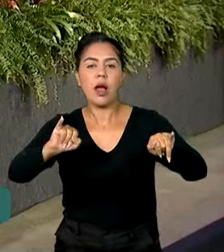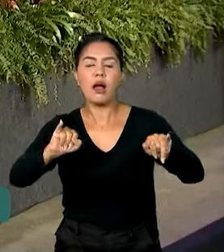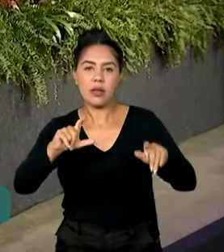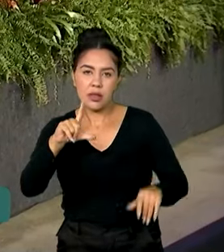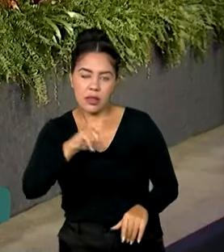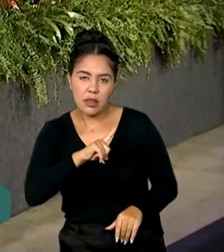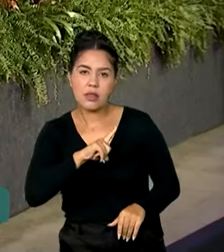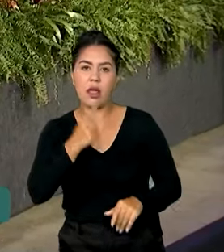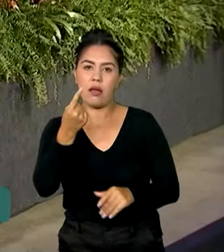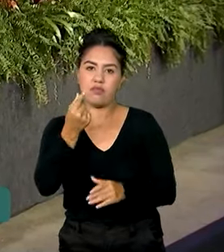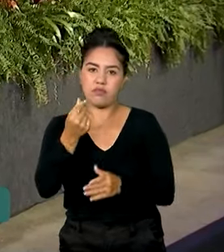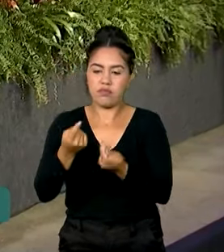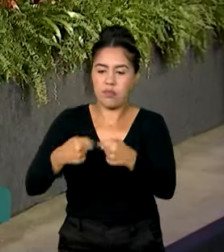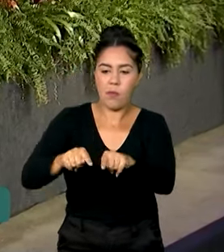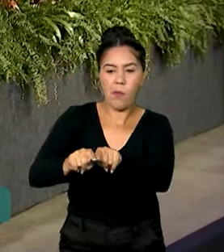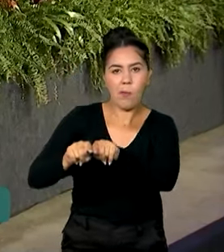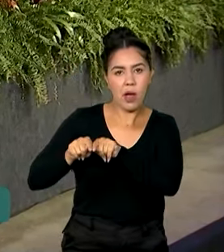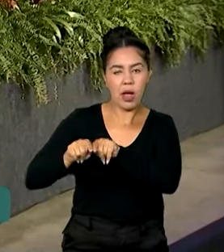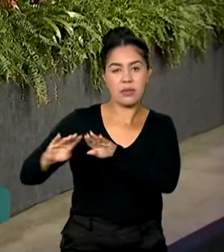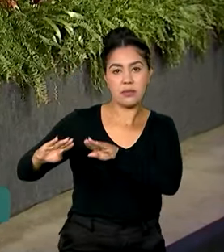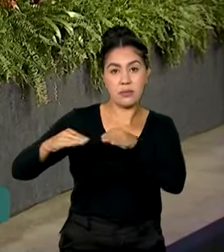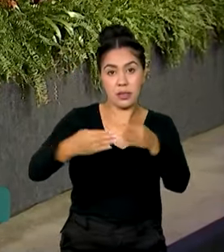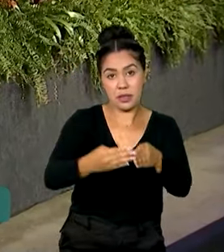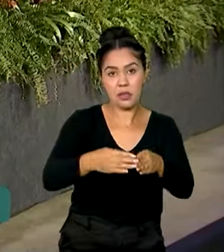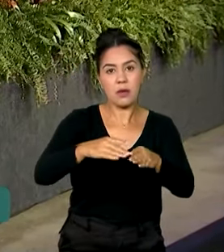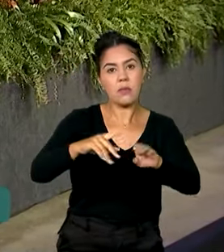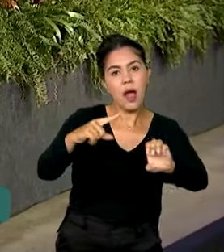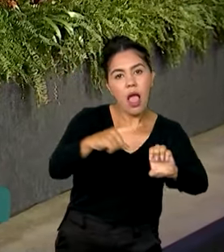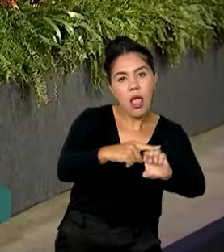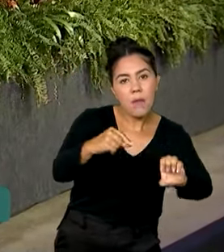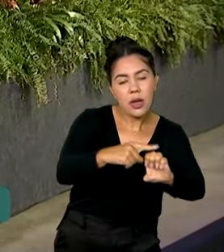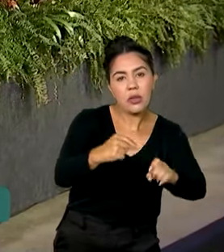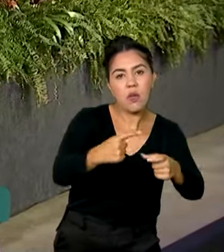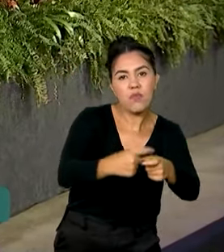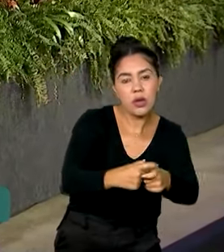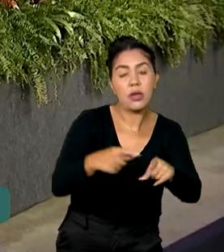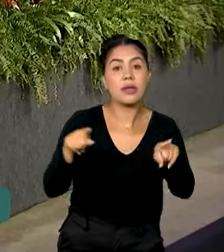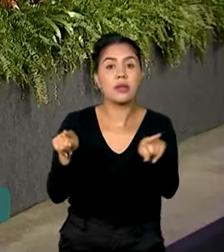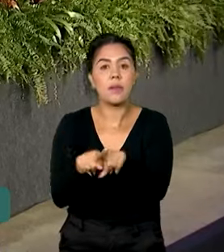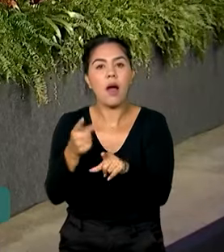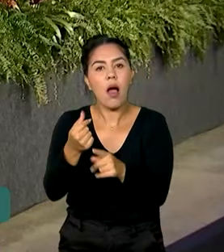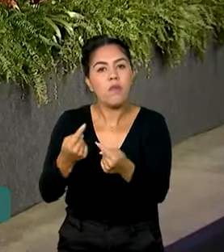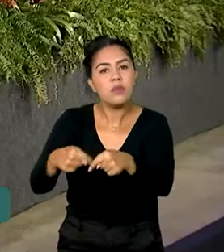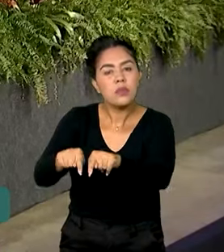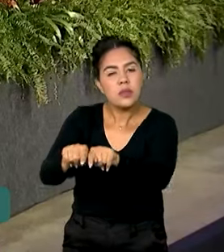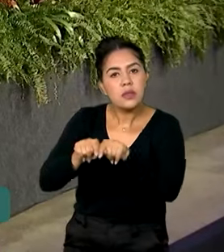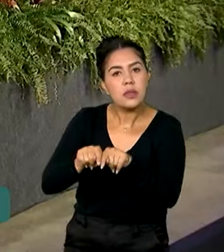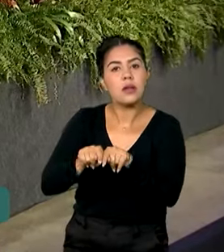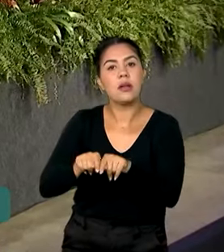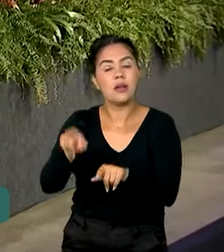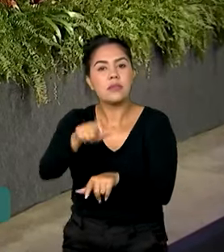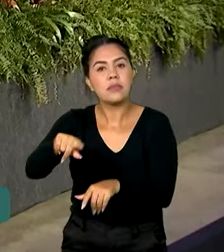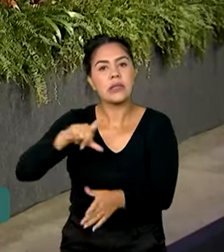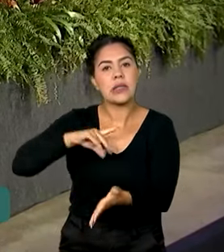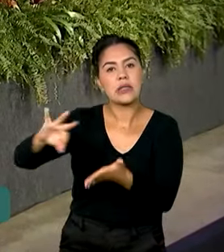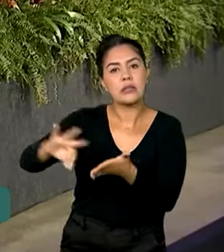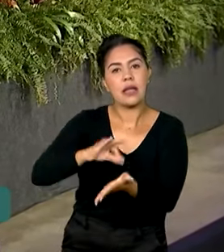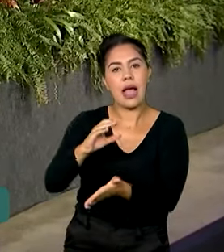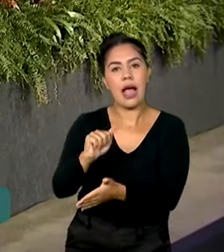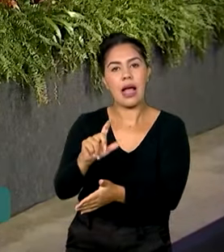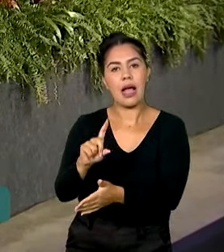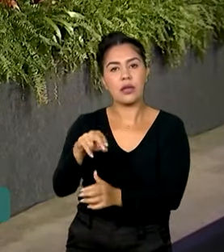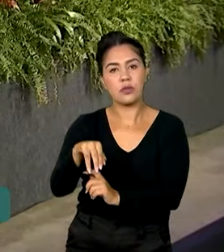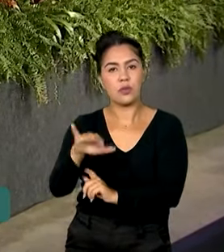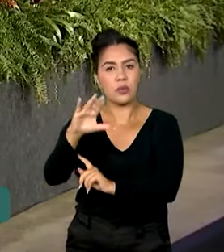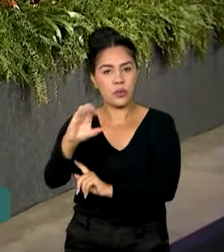prevê tanto crédito para micro e pequenos empreendedores como também microcrédito para as pessoas que estão no CADÚNICO, Cadastro